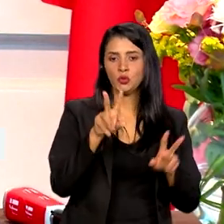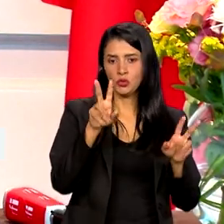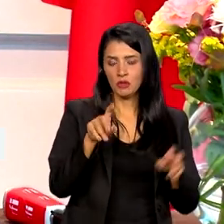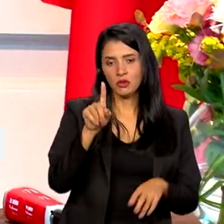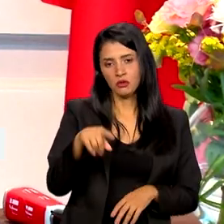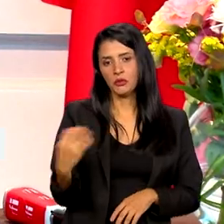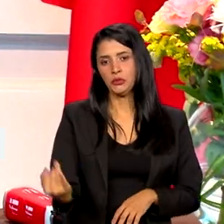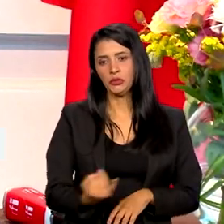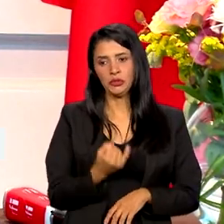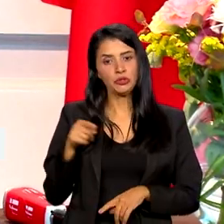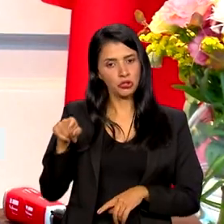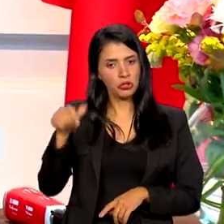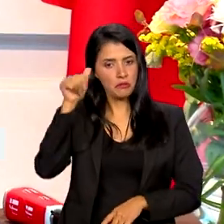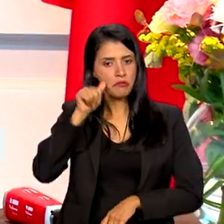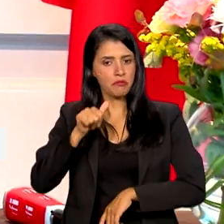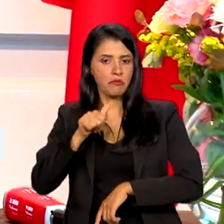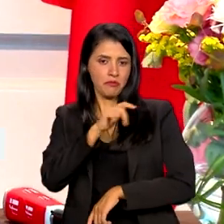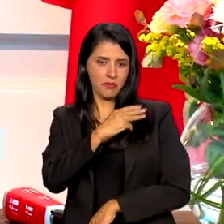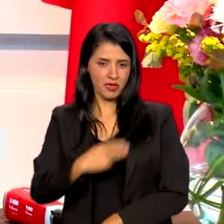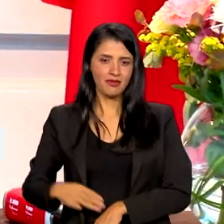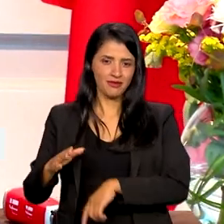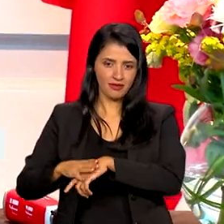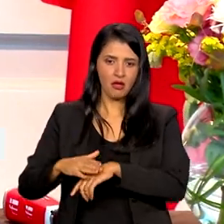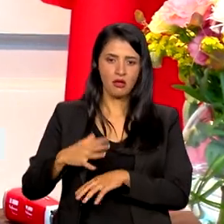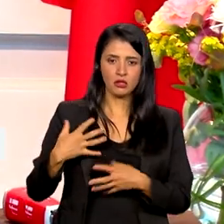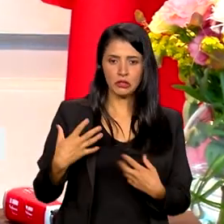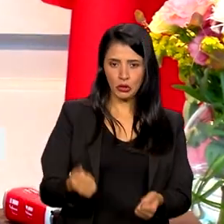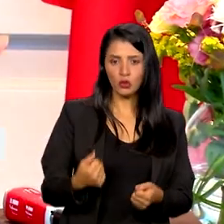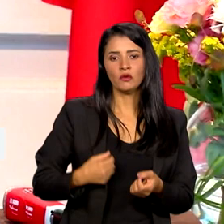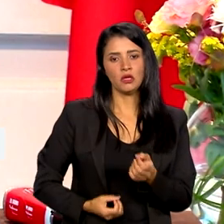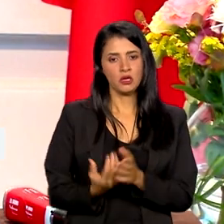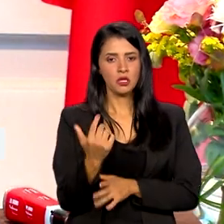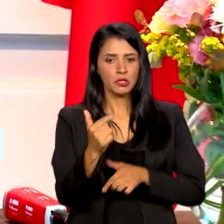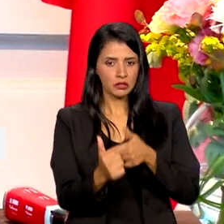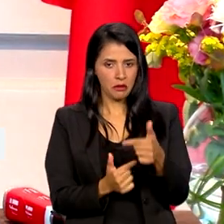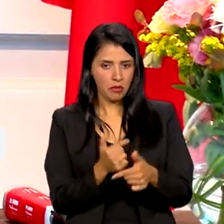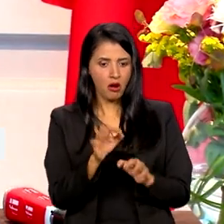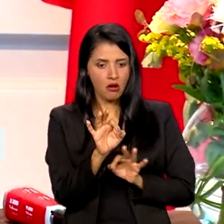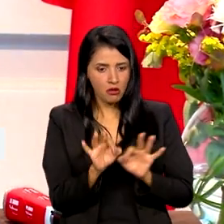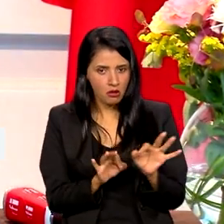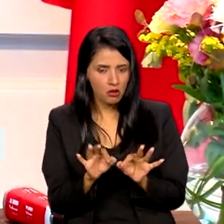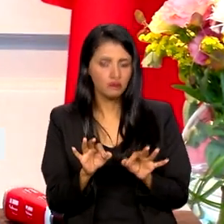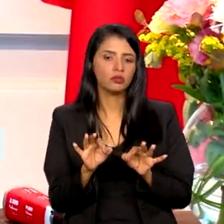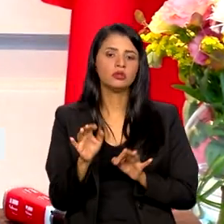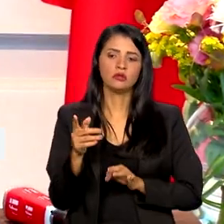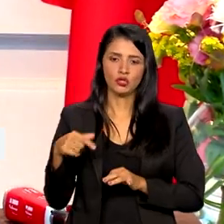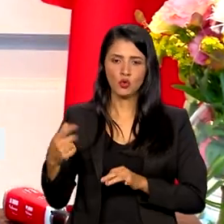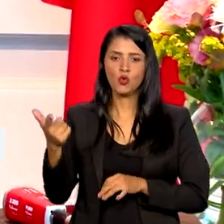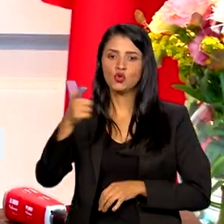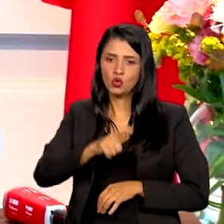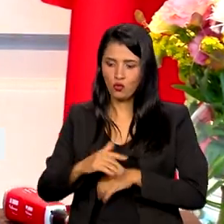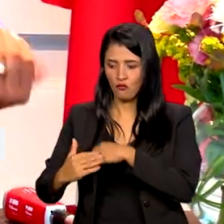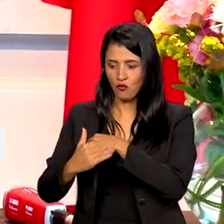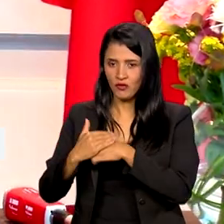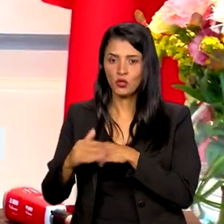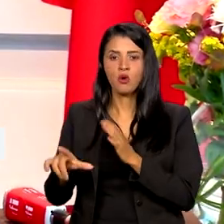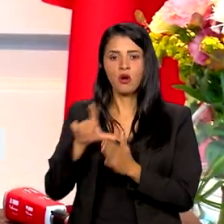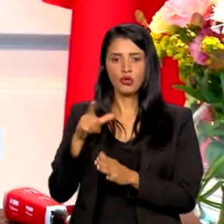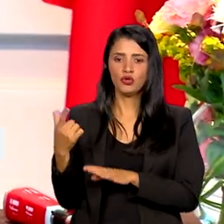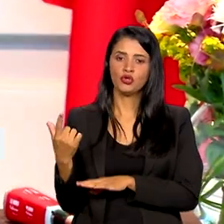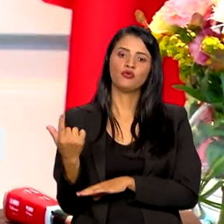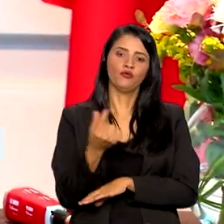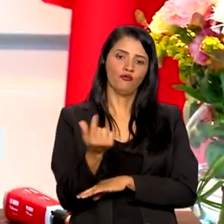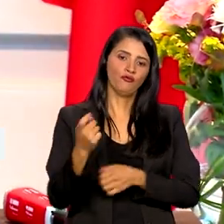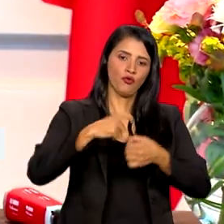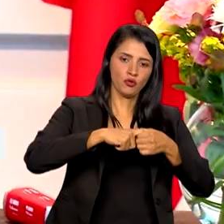a gente vai estar elaborando esse plano de trabalho, a gente vai estar conversando com ela mais uma vez, antes de voltarmos ao Brasil e também